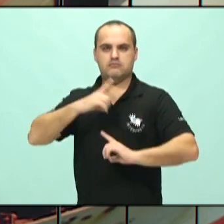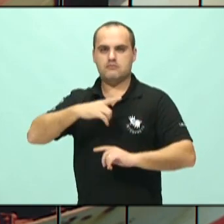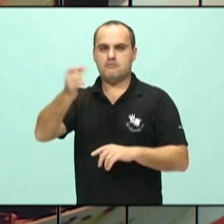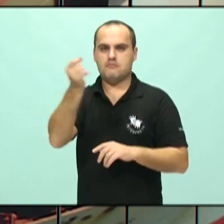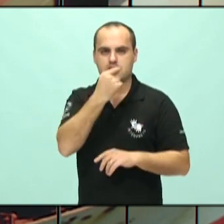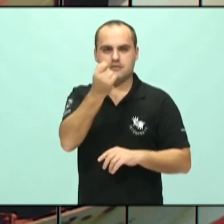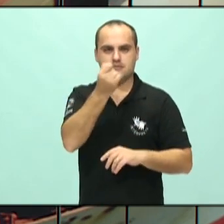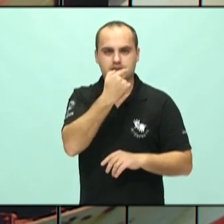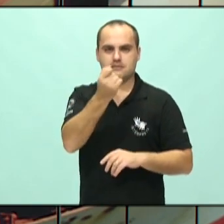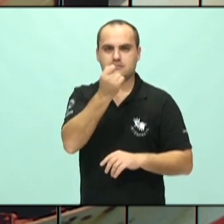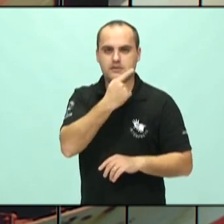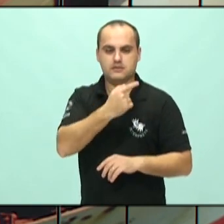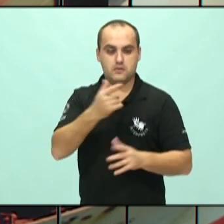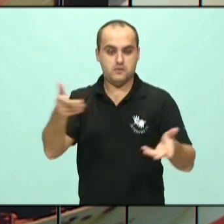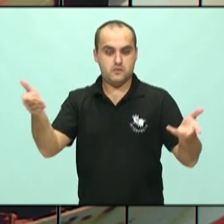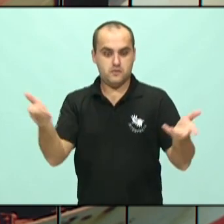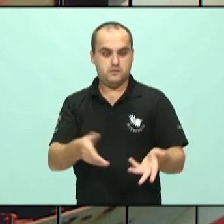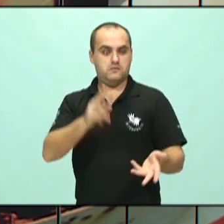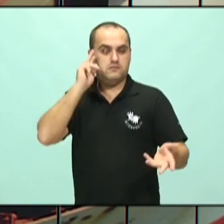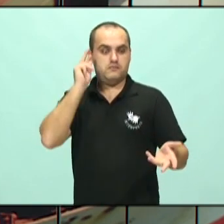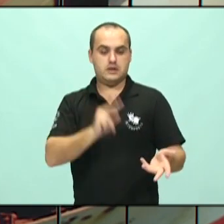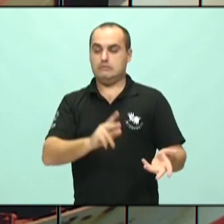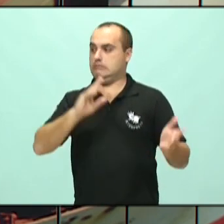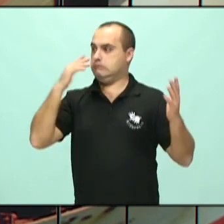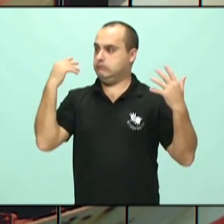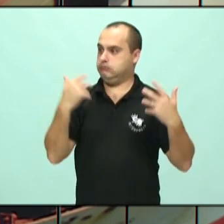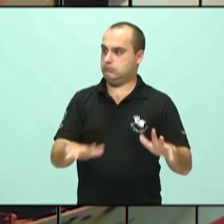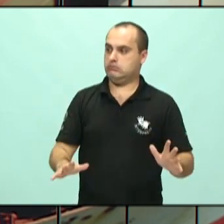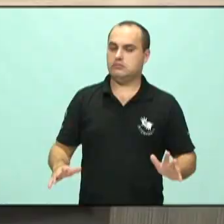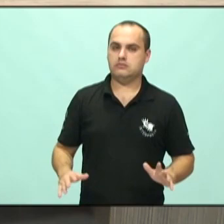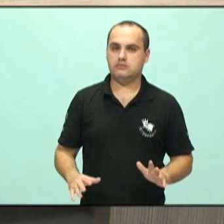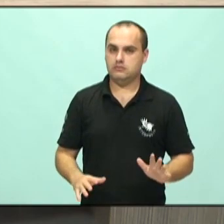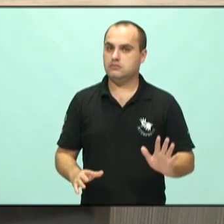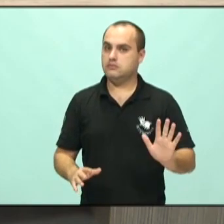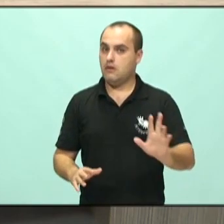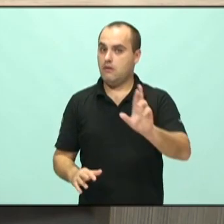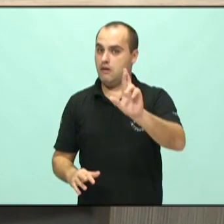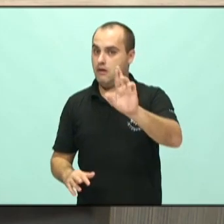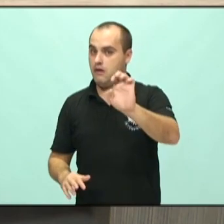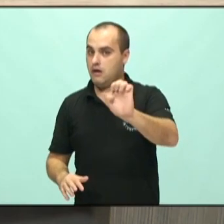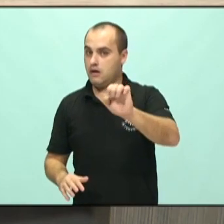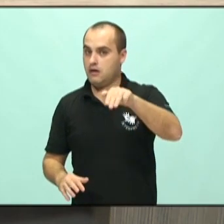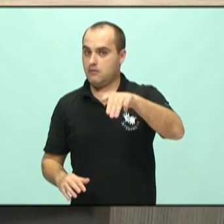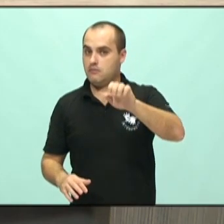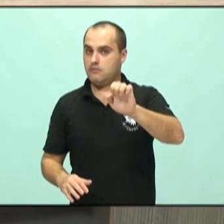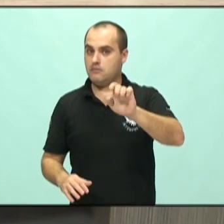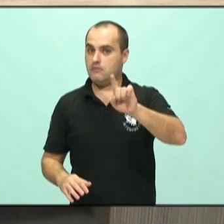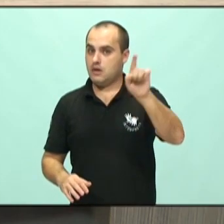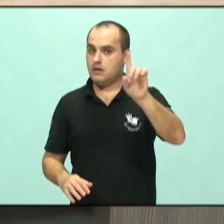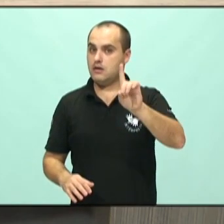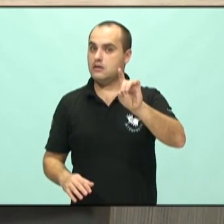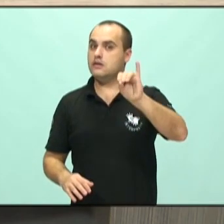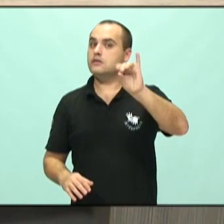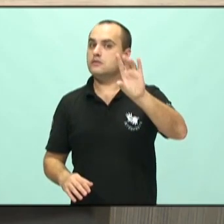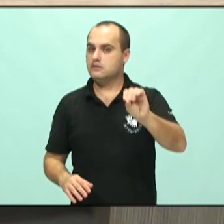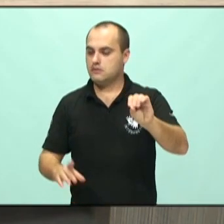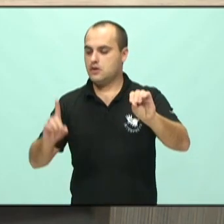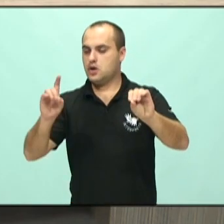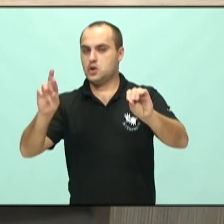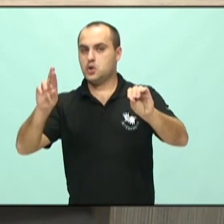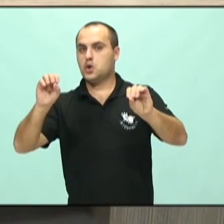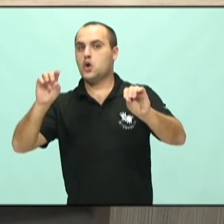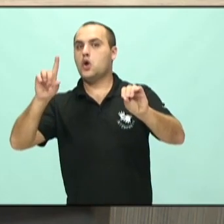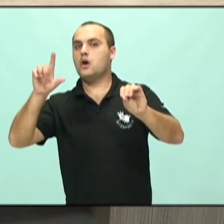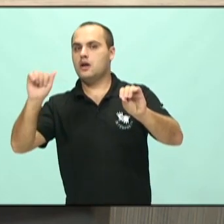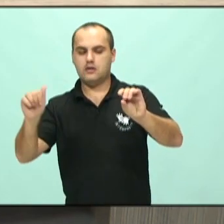E a gente entende que a diferença de remédio e droga não é a composição, é a dose. Um